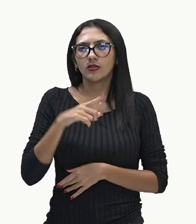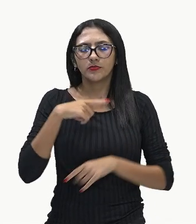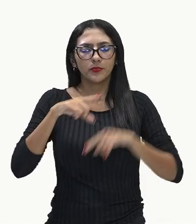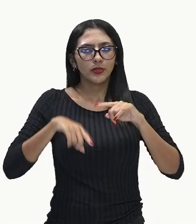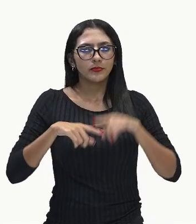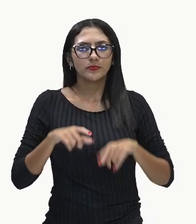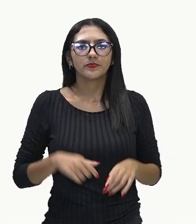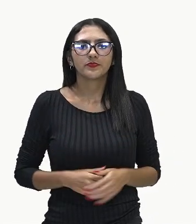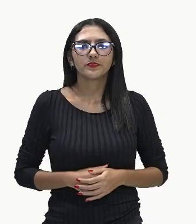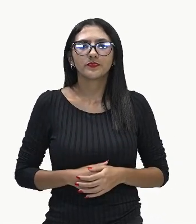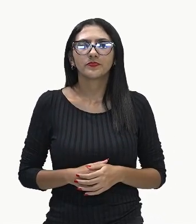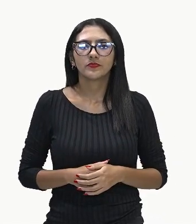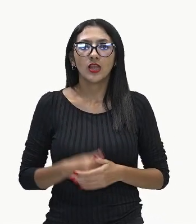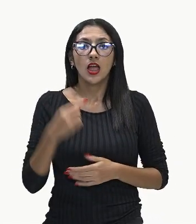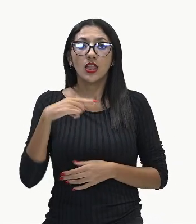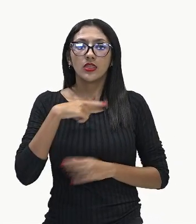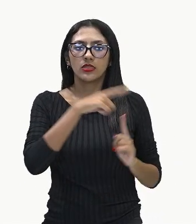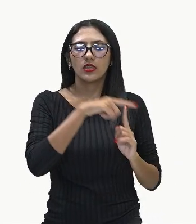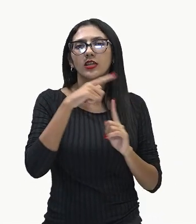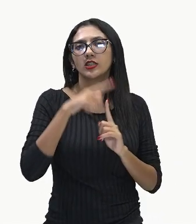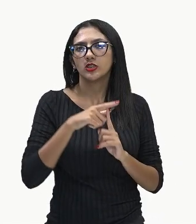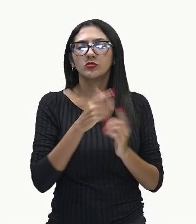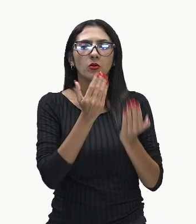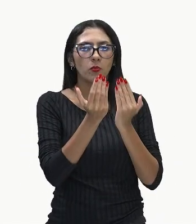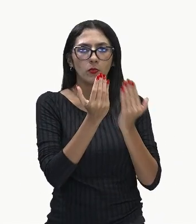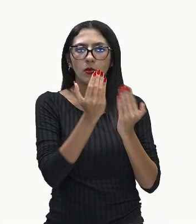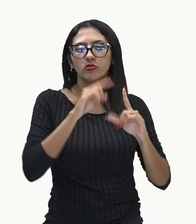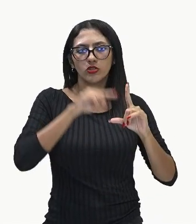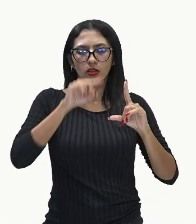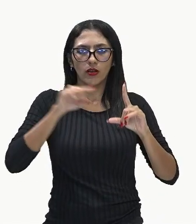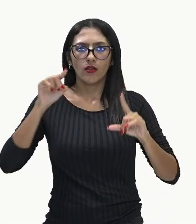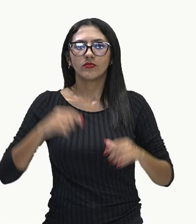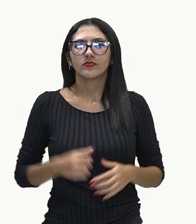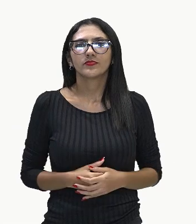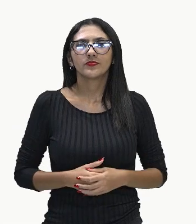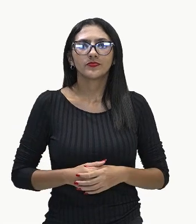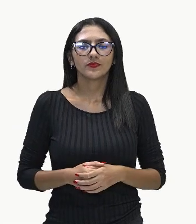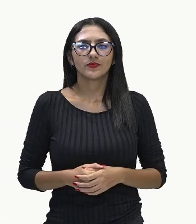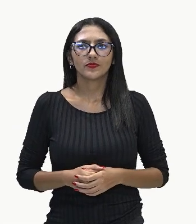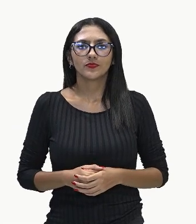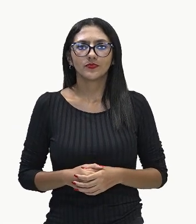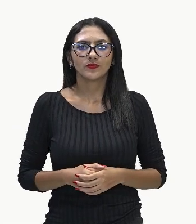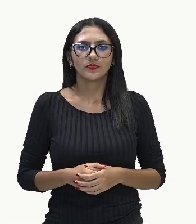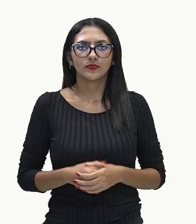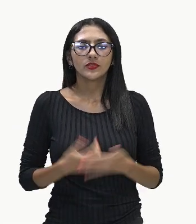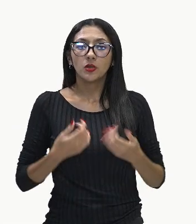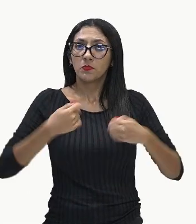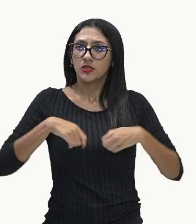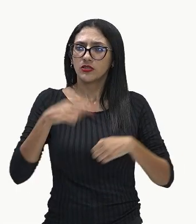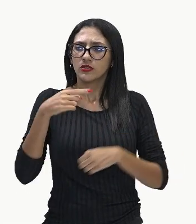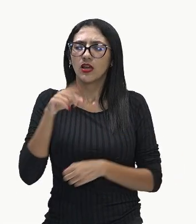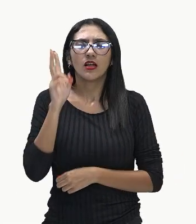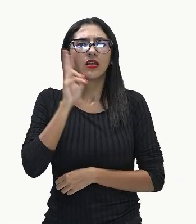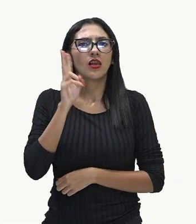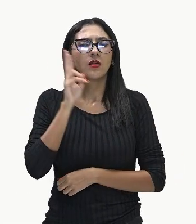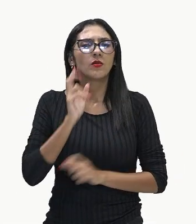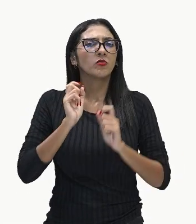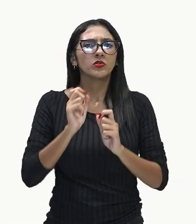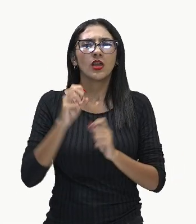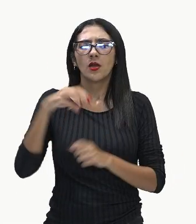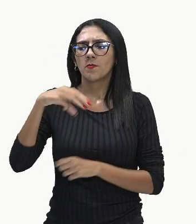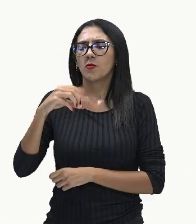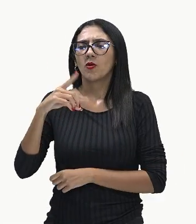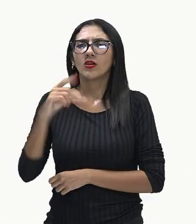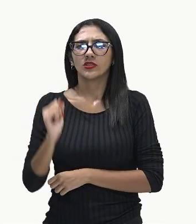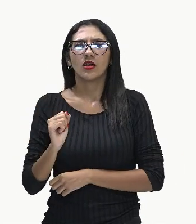dessa distribuição, ok? Então, lembrem bem, o que é a moda? Moda é